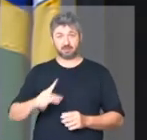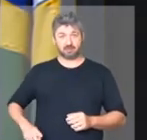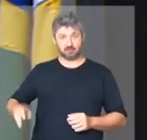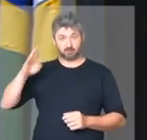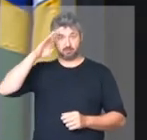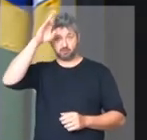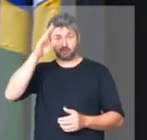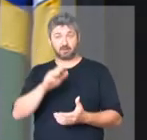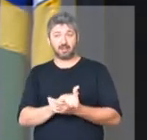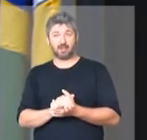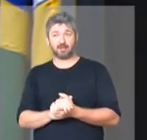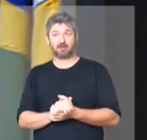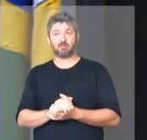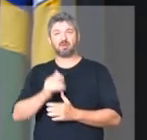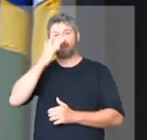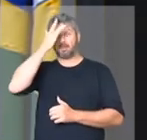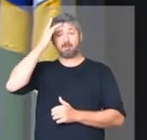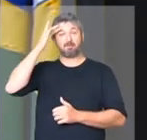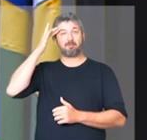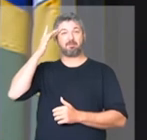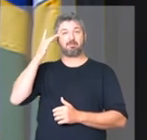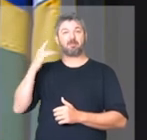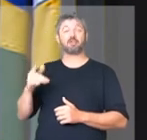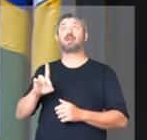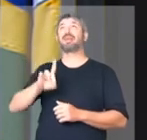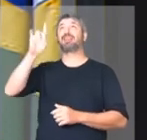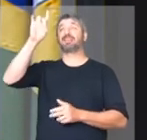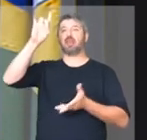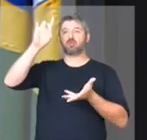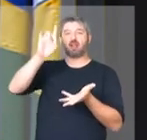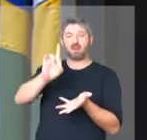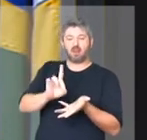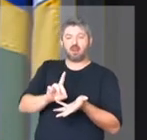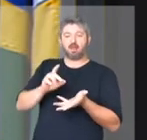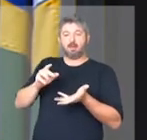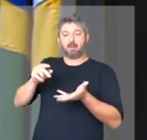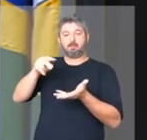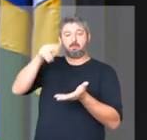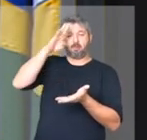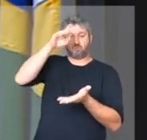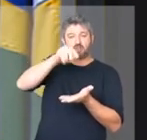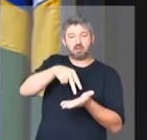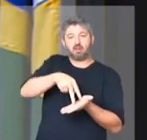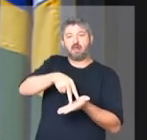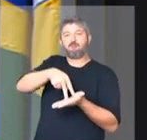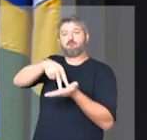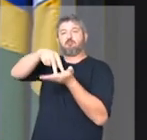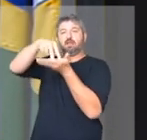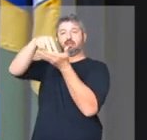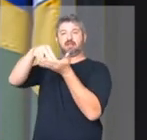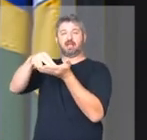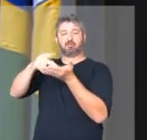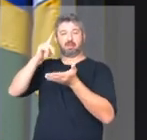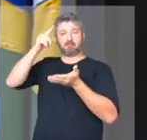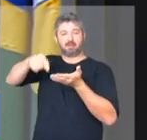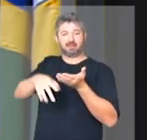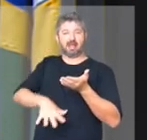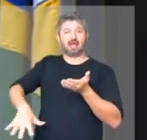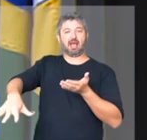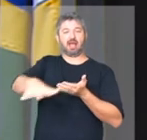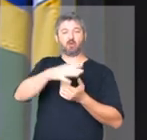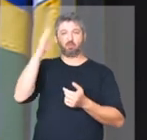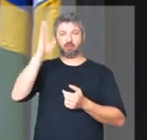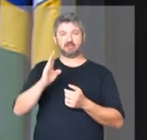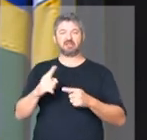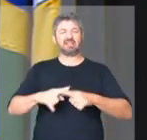é uma pessoa que foi levantada por Deus para estar no comando da nação. Uma nação que estava tão sofrida,